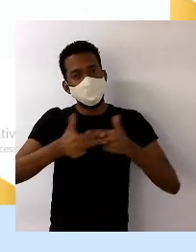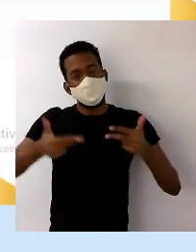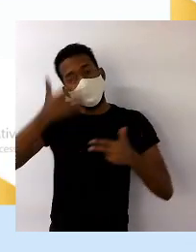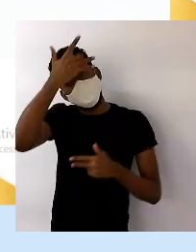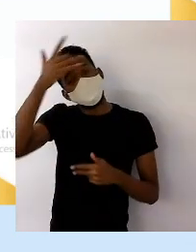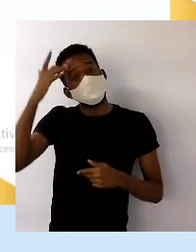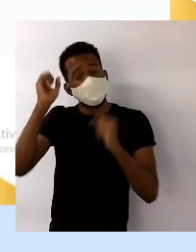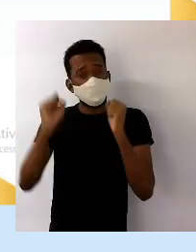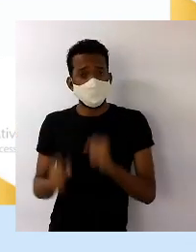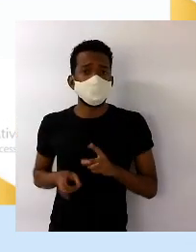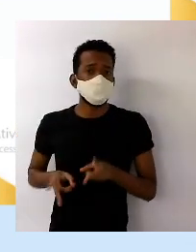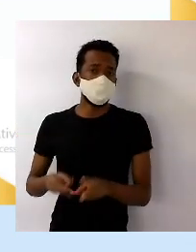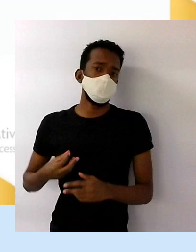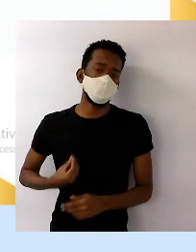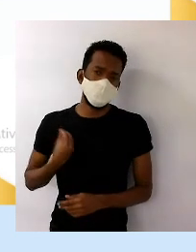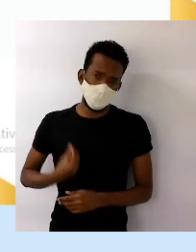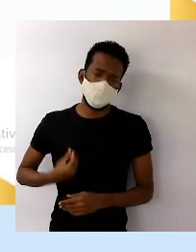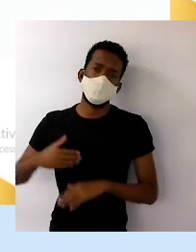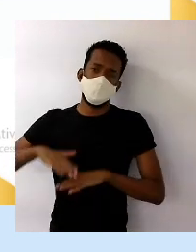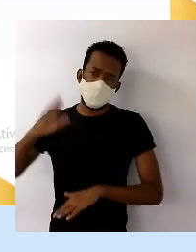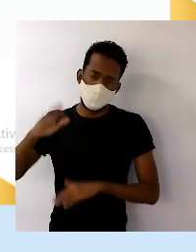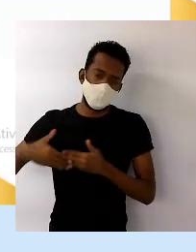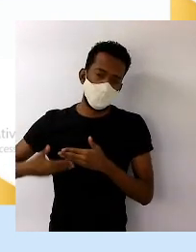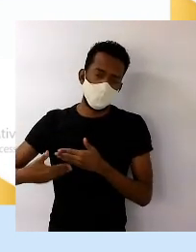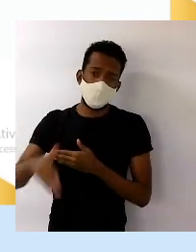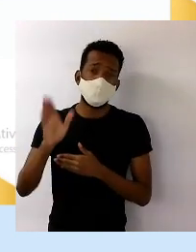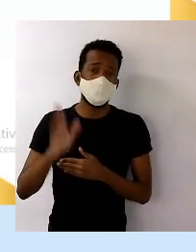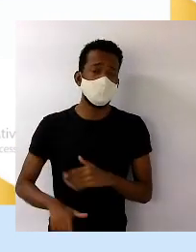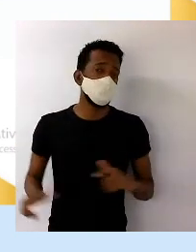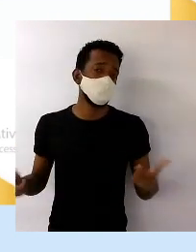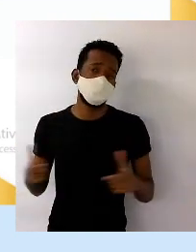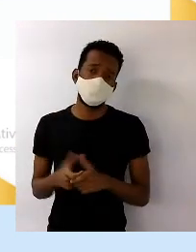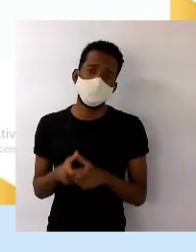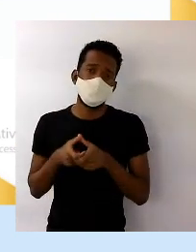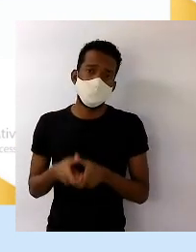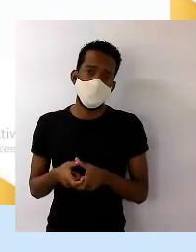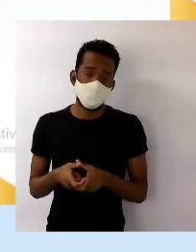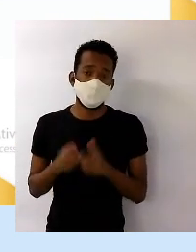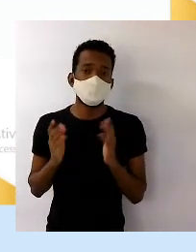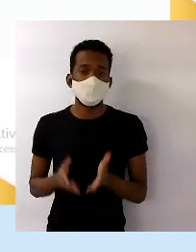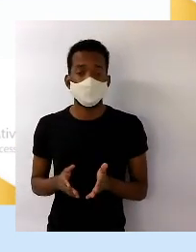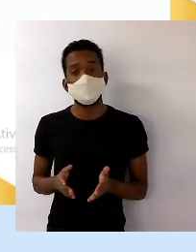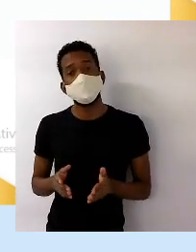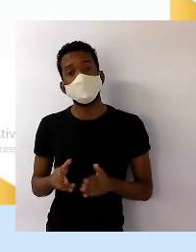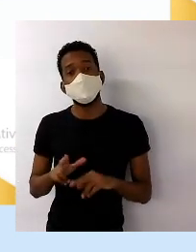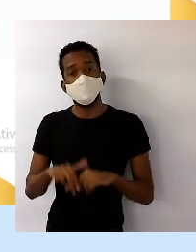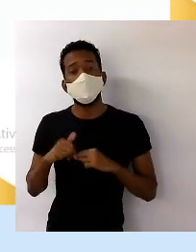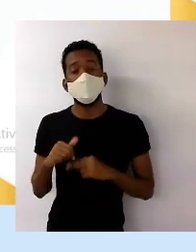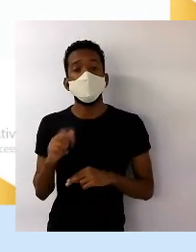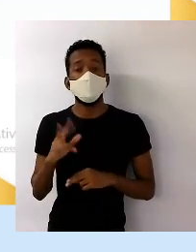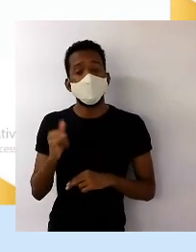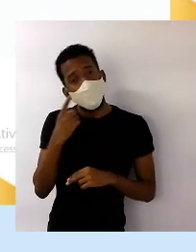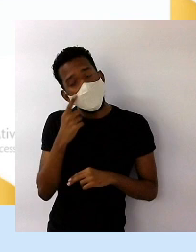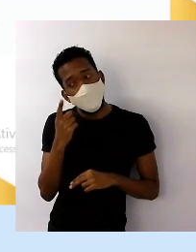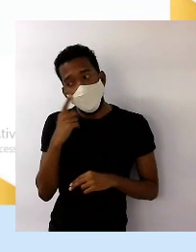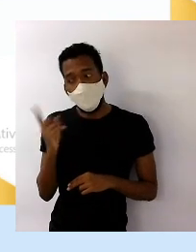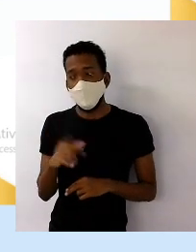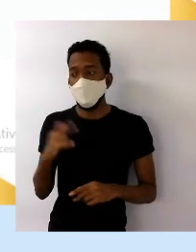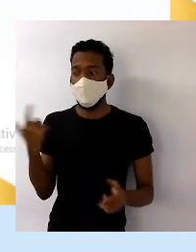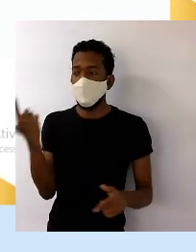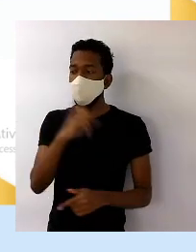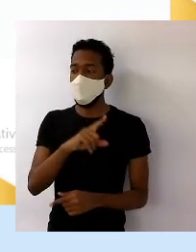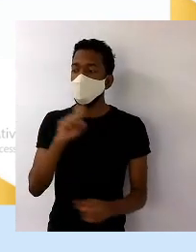pessoas viverem mais, era bem mais escasso. A gente vai ver, quando chega lá, na década de